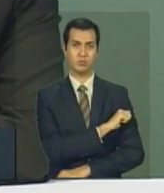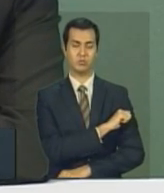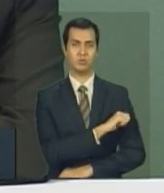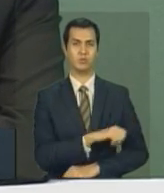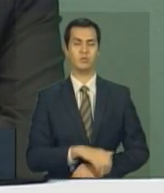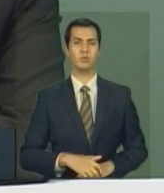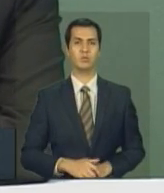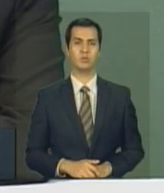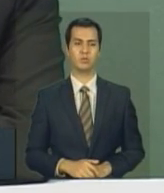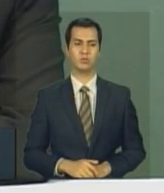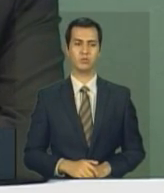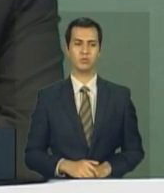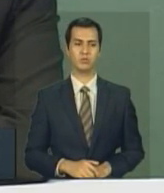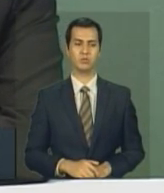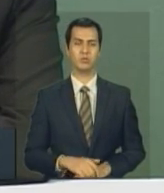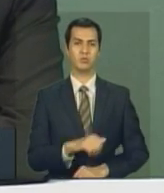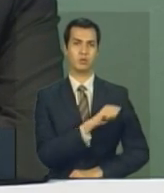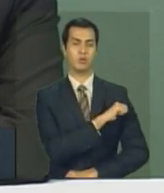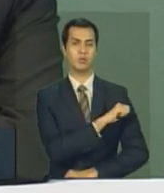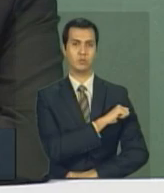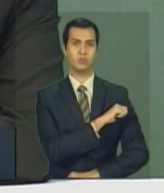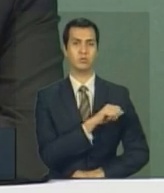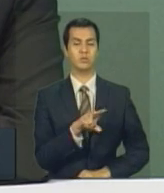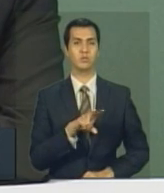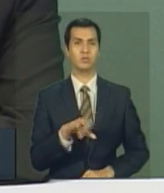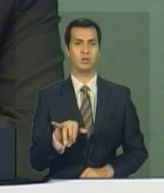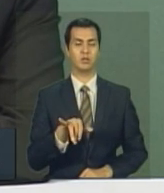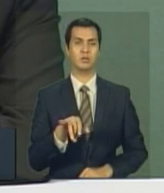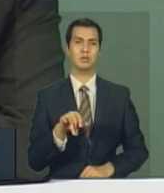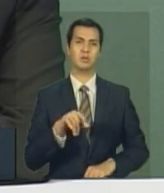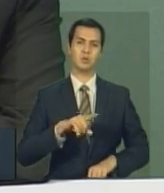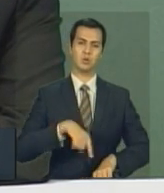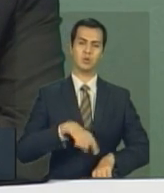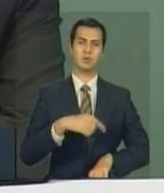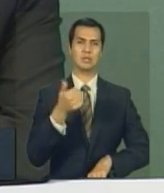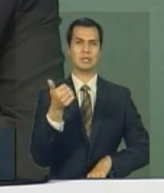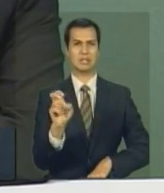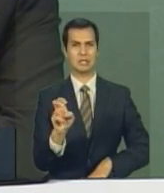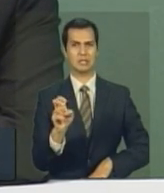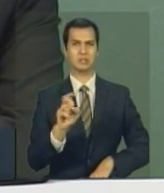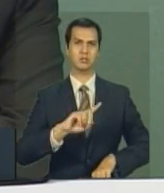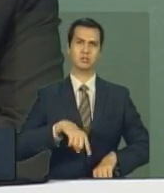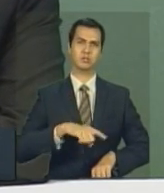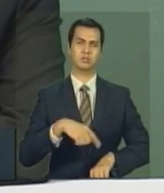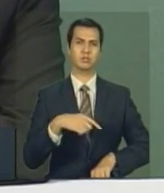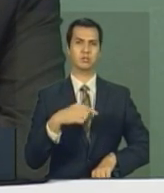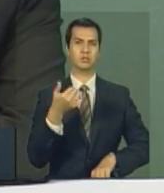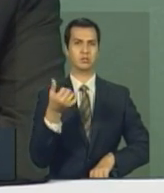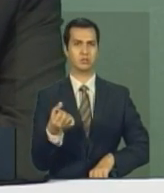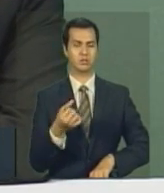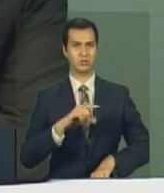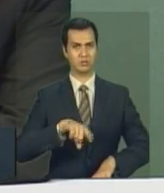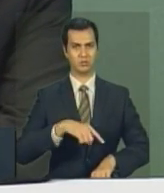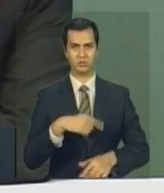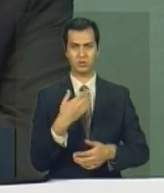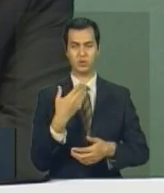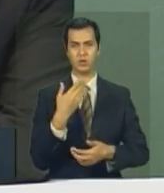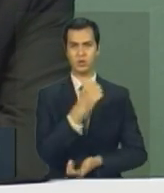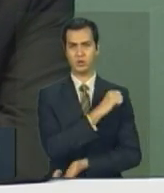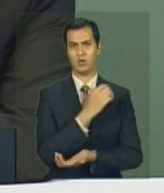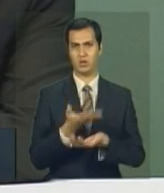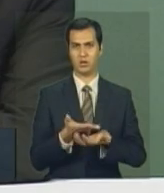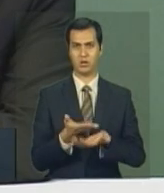15, 16 horas de aula por semana. No Brasil, é comum os alunos terem mais de 40 horas de aula por semana.